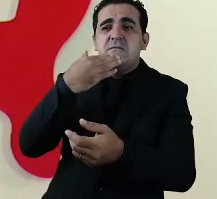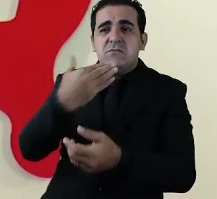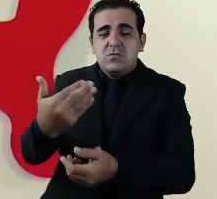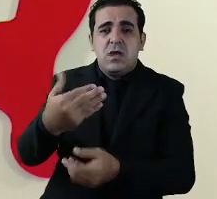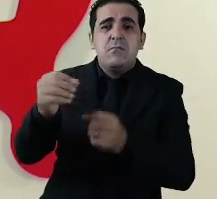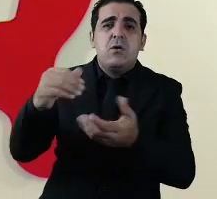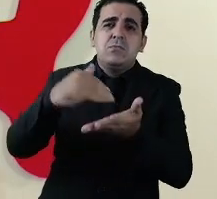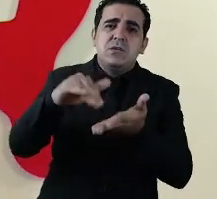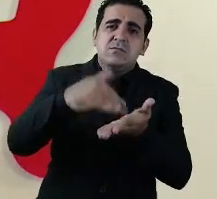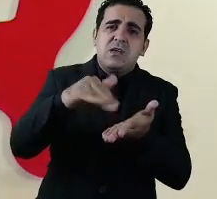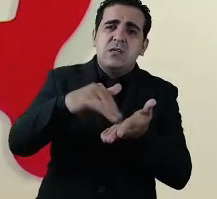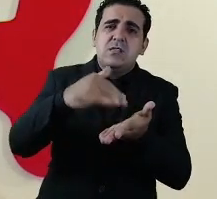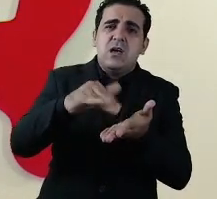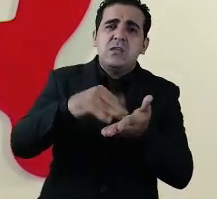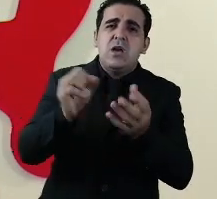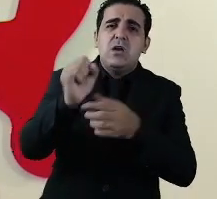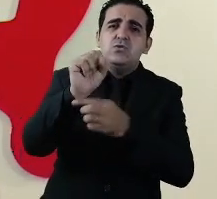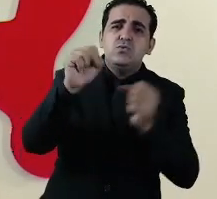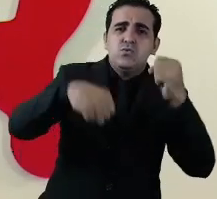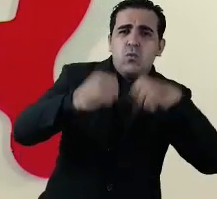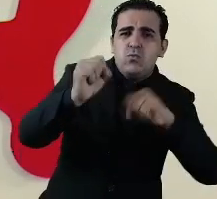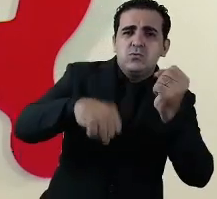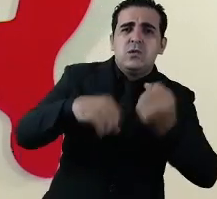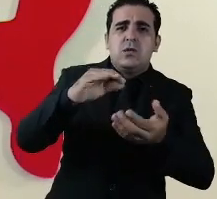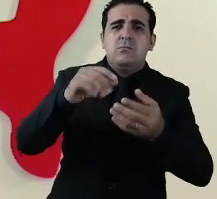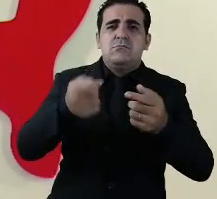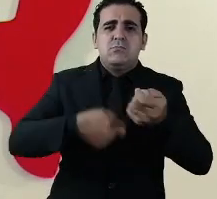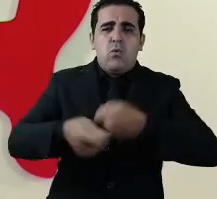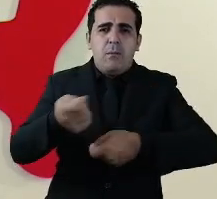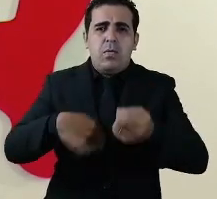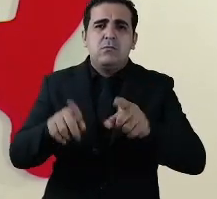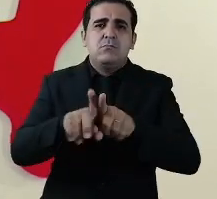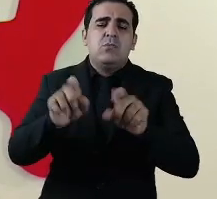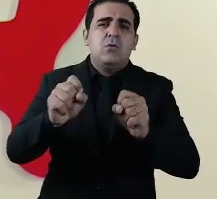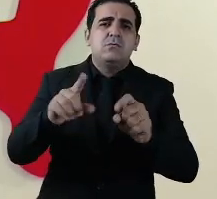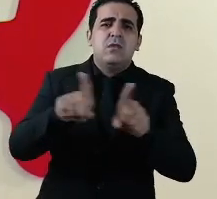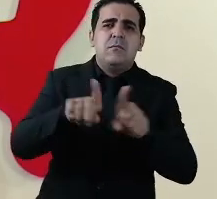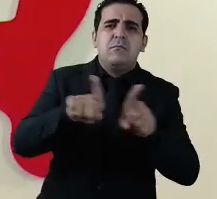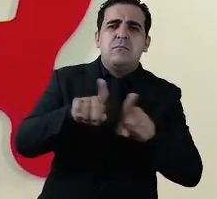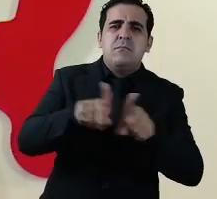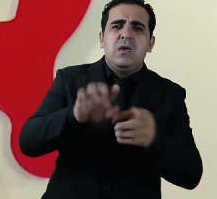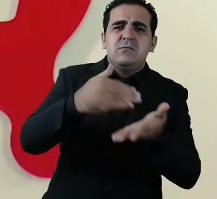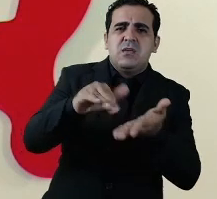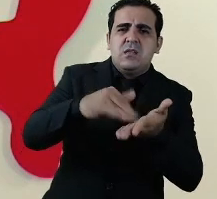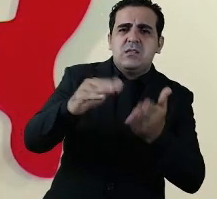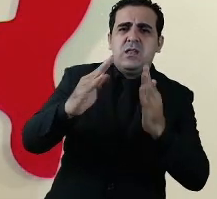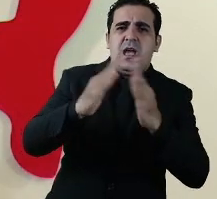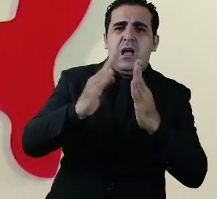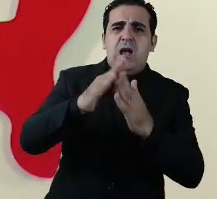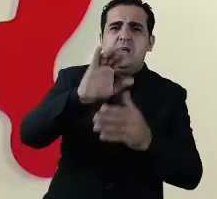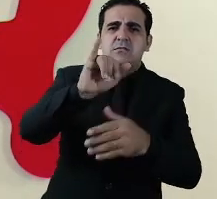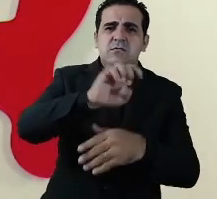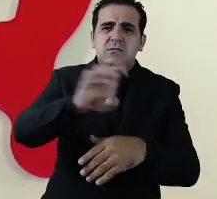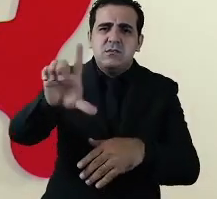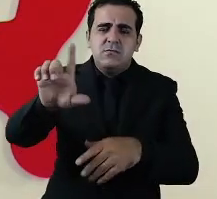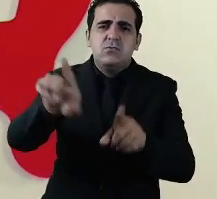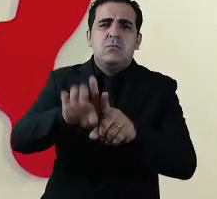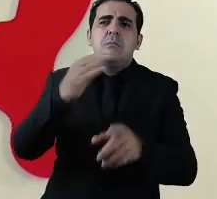indústria e comércio que será analisado pela própria secretaria e pela secretaria de saúde e pela casa civil mas me parece uma medida possível